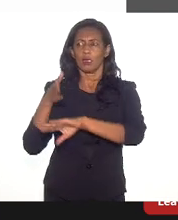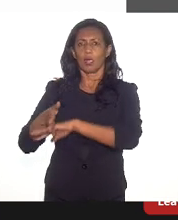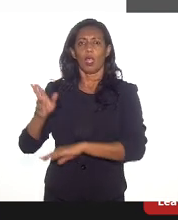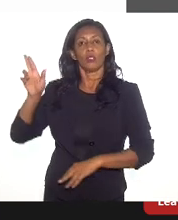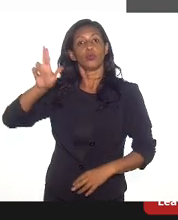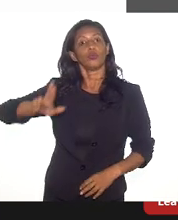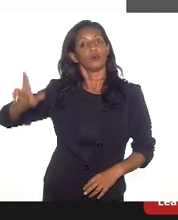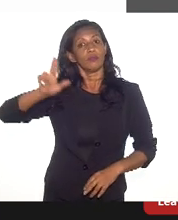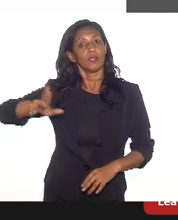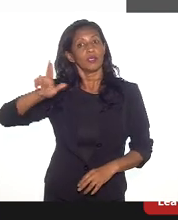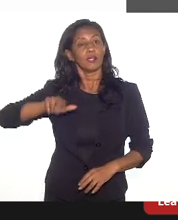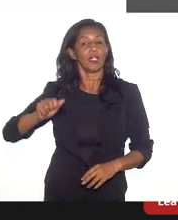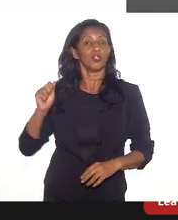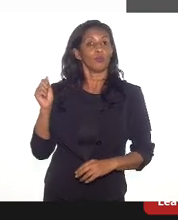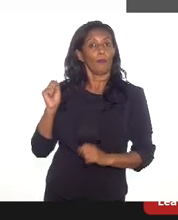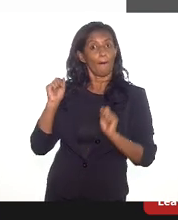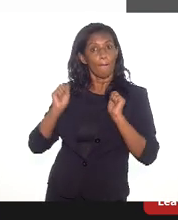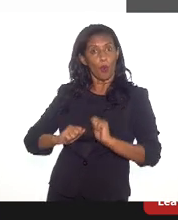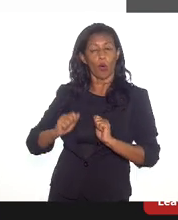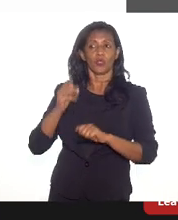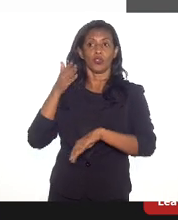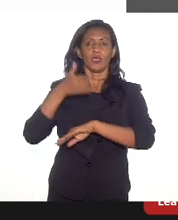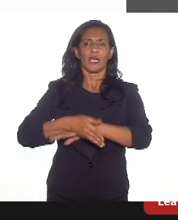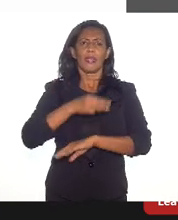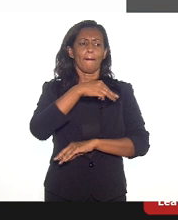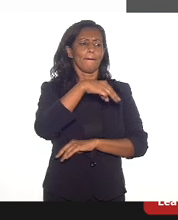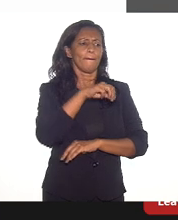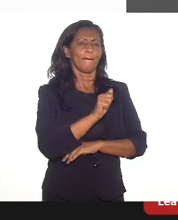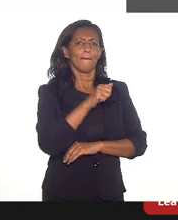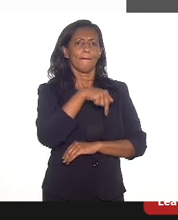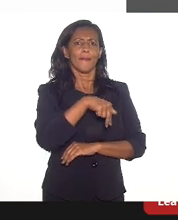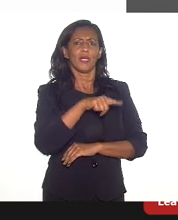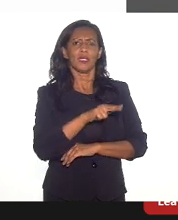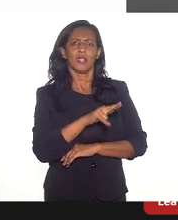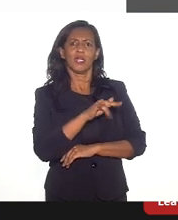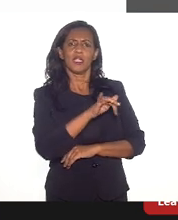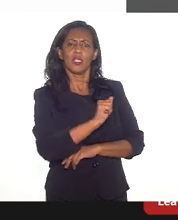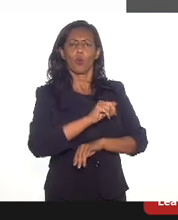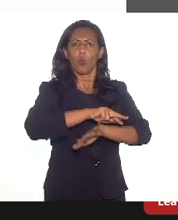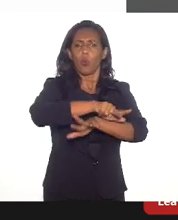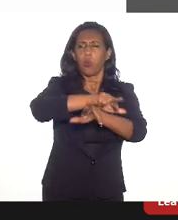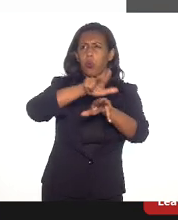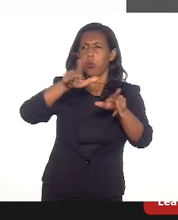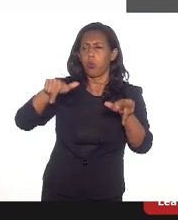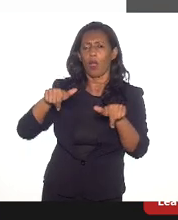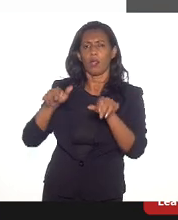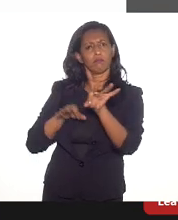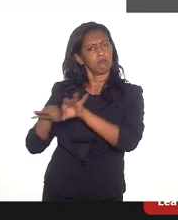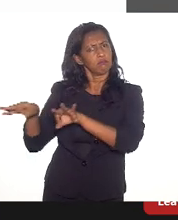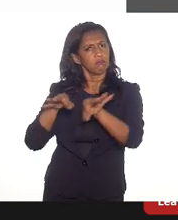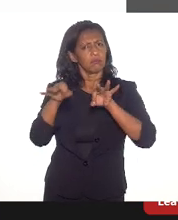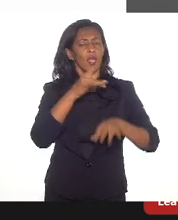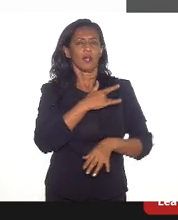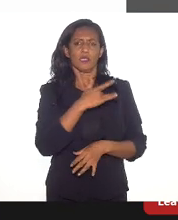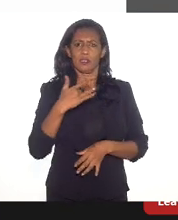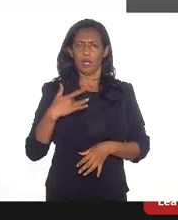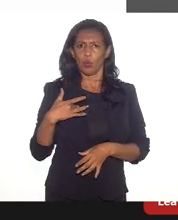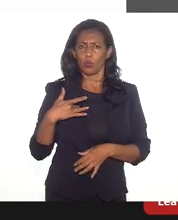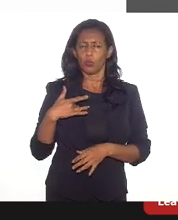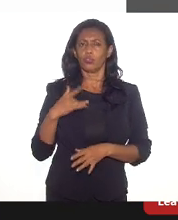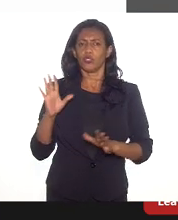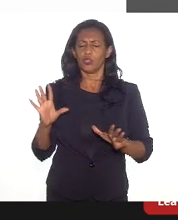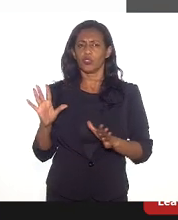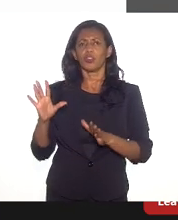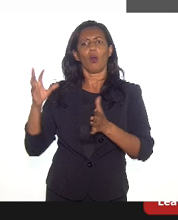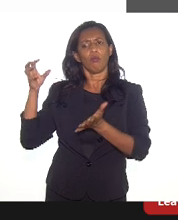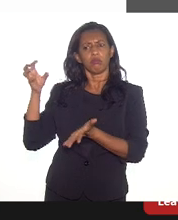pesquisa, tem excelência em Manguinhos, tem hoje a maioria dos grandes planos de saúde estão